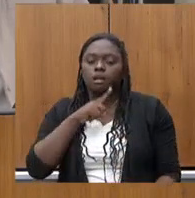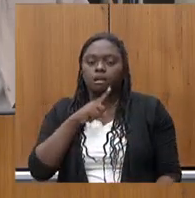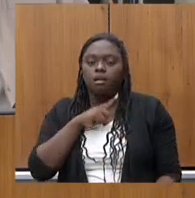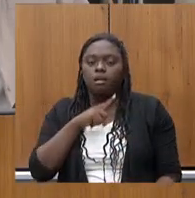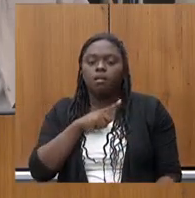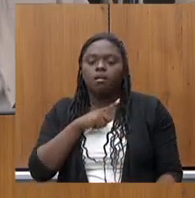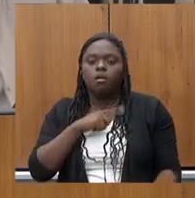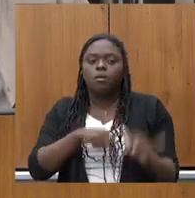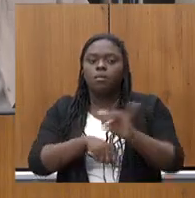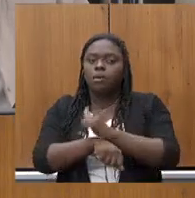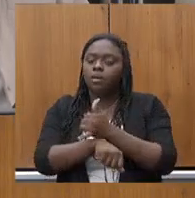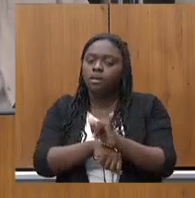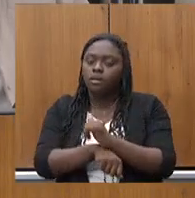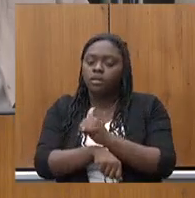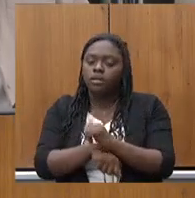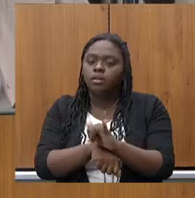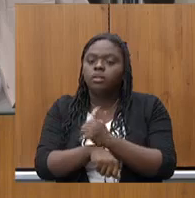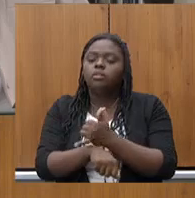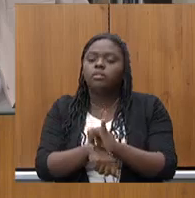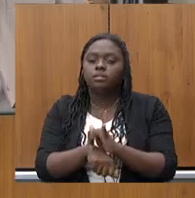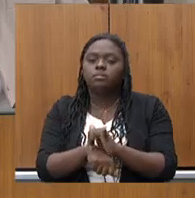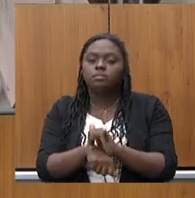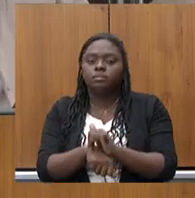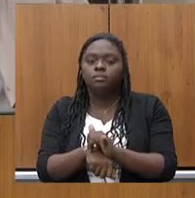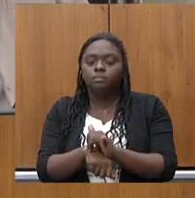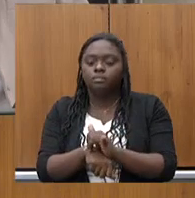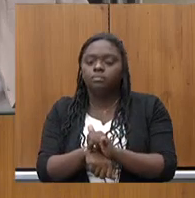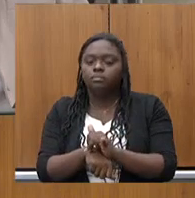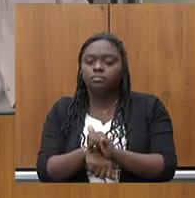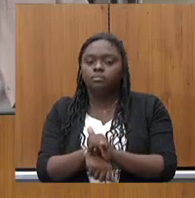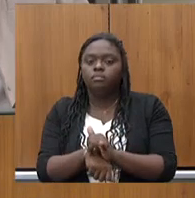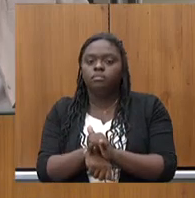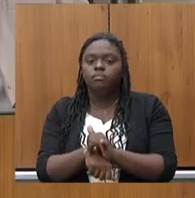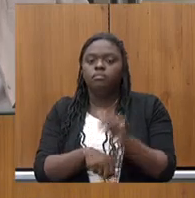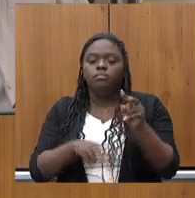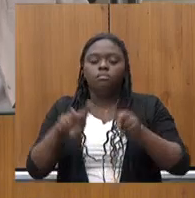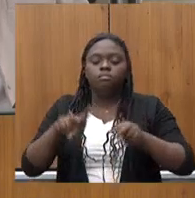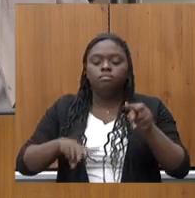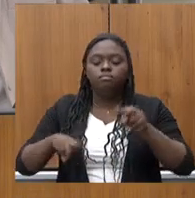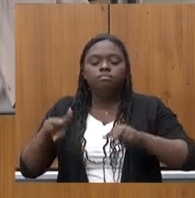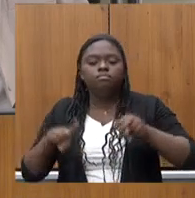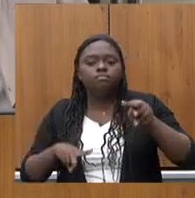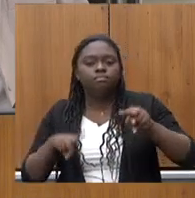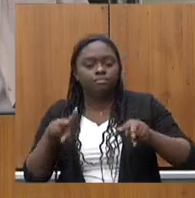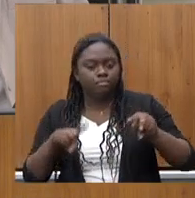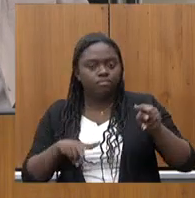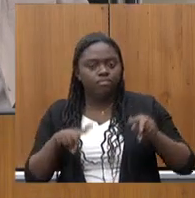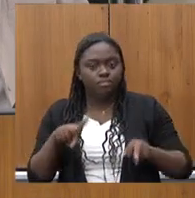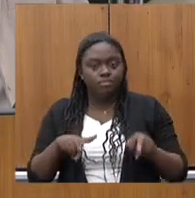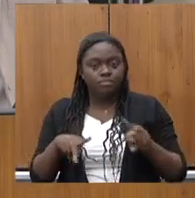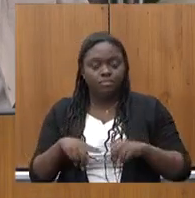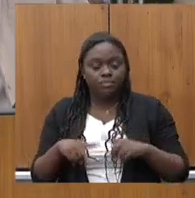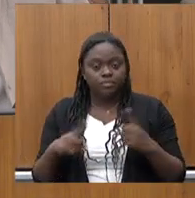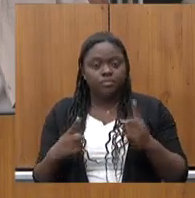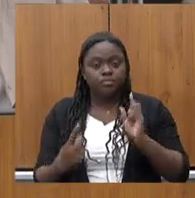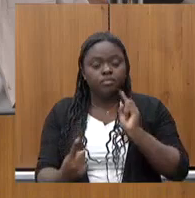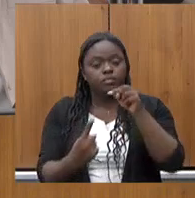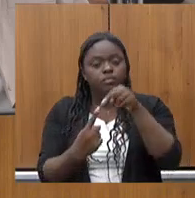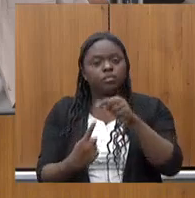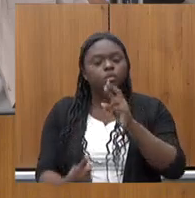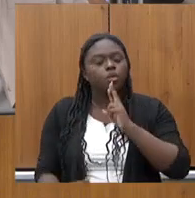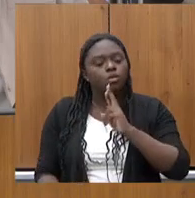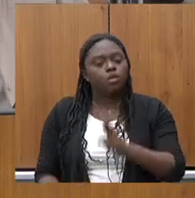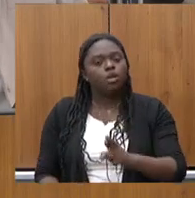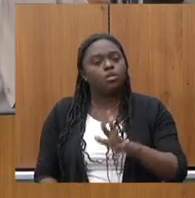forma imparcial para análise mas com diretrizes de maximizar o resultado